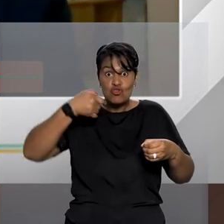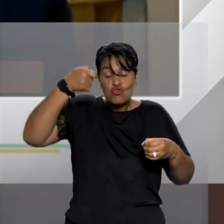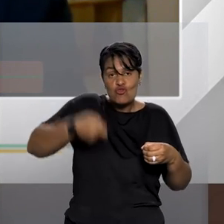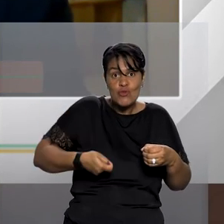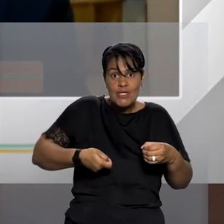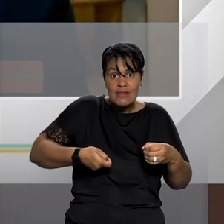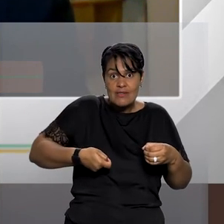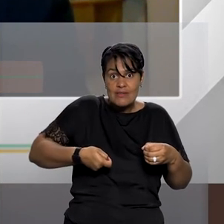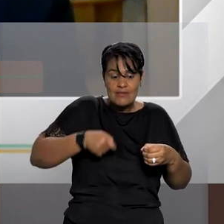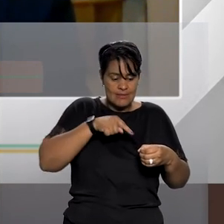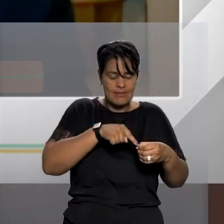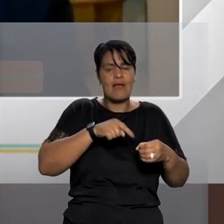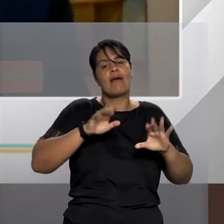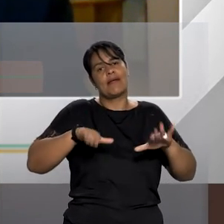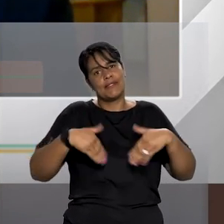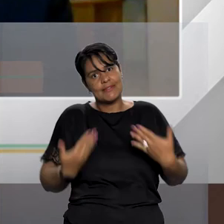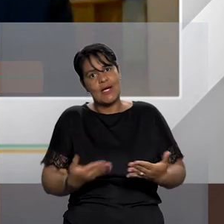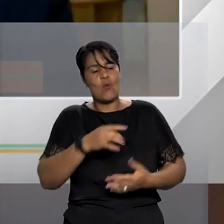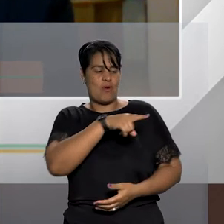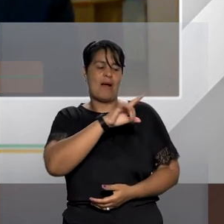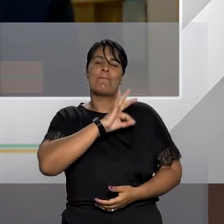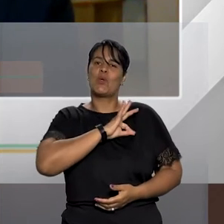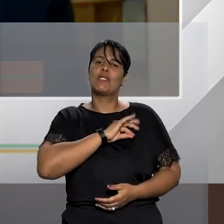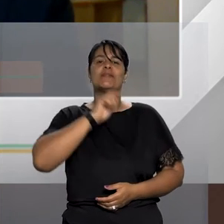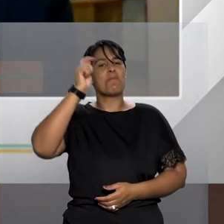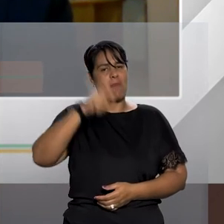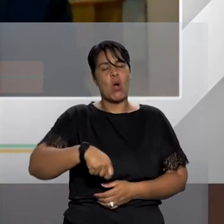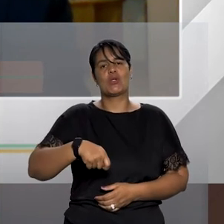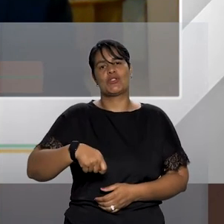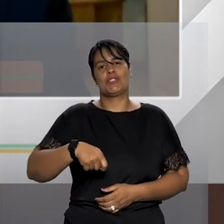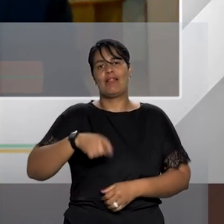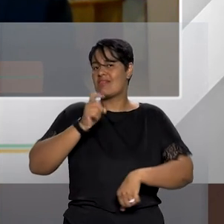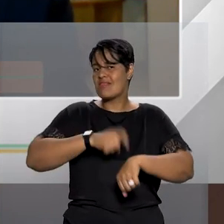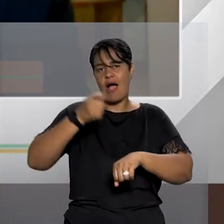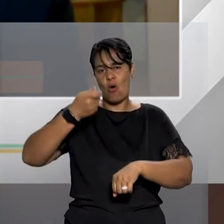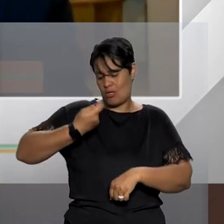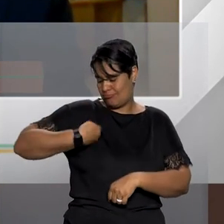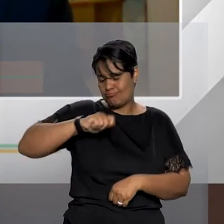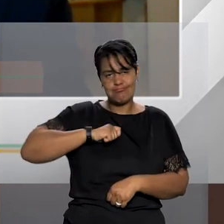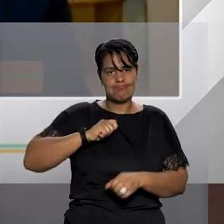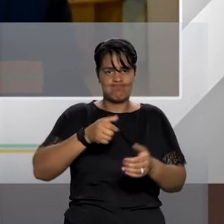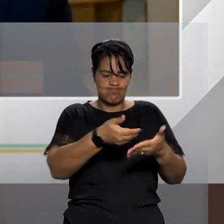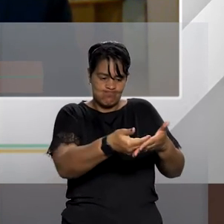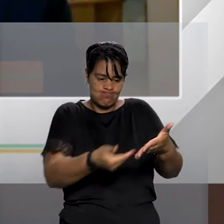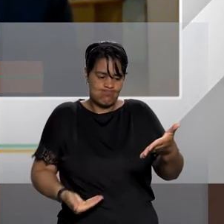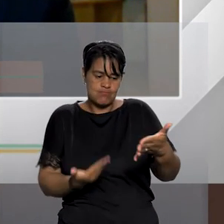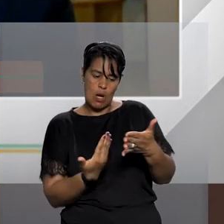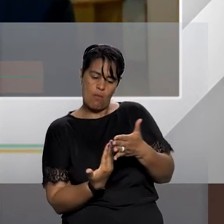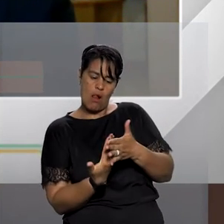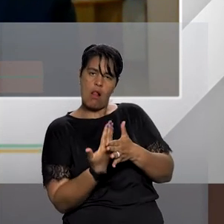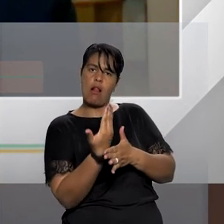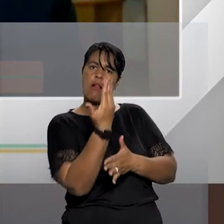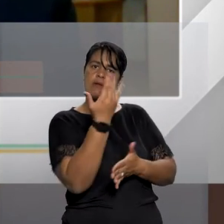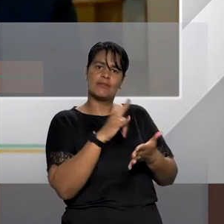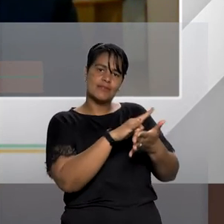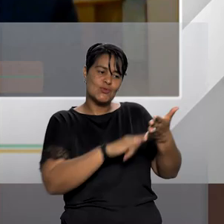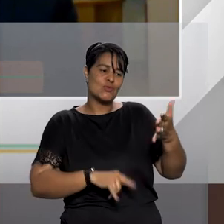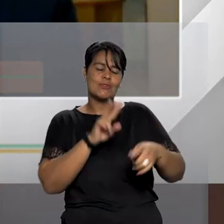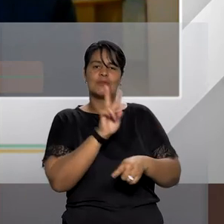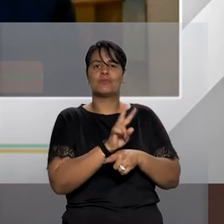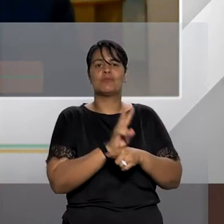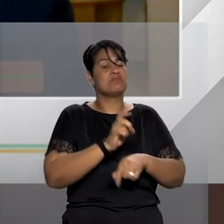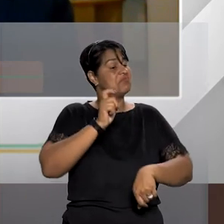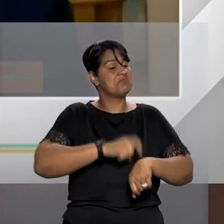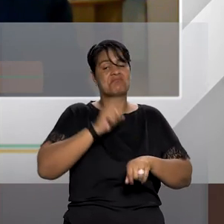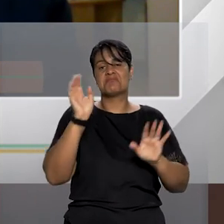no local o delegado de polícia pode registrar a ocorrência policial e o próprio delegado de polícia ou na ausência dele um